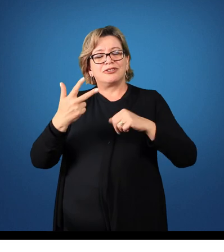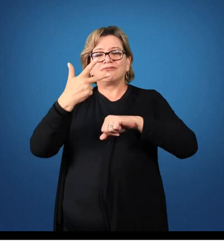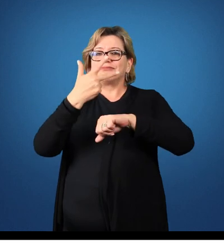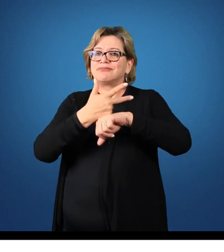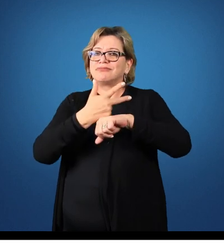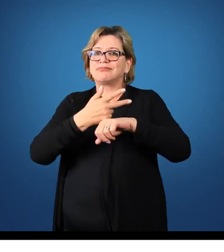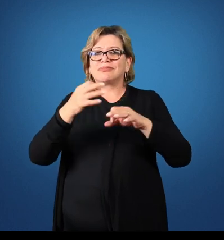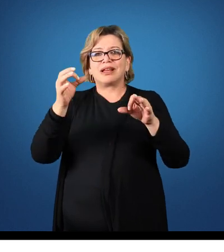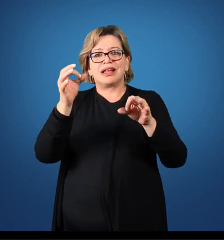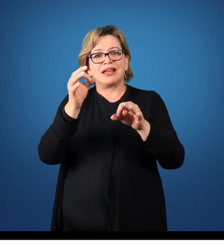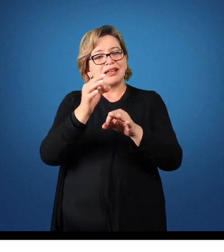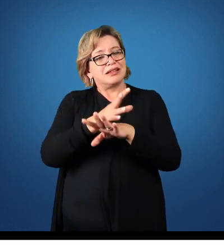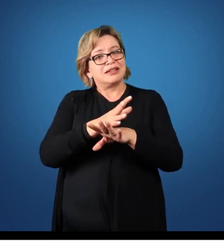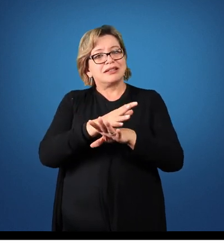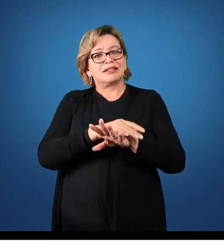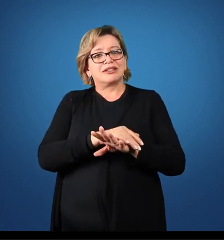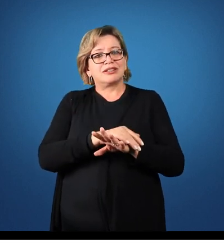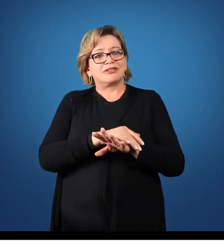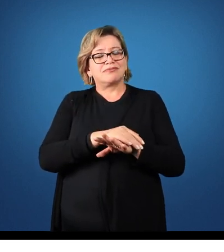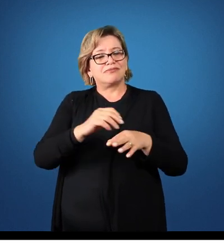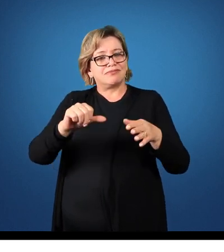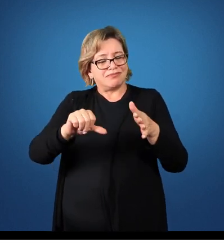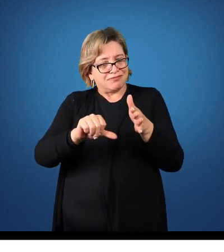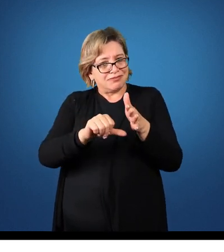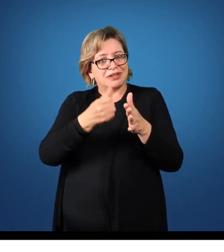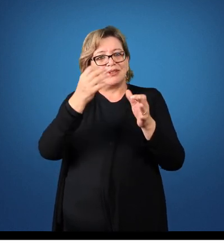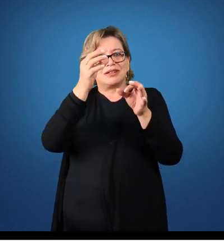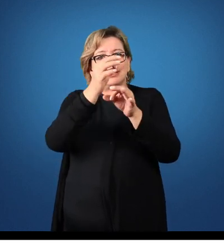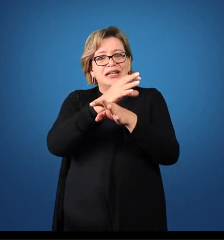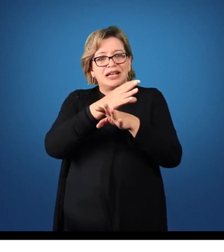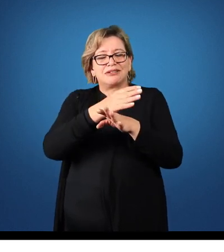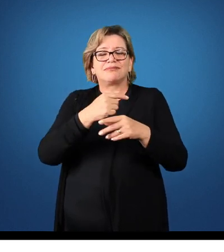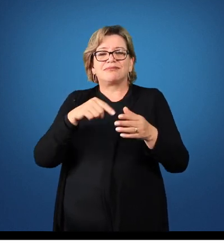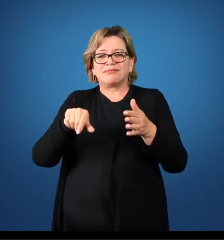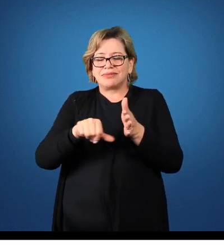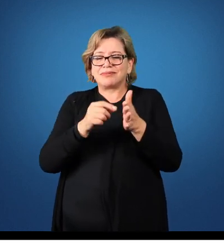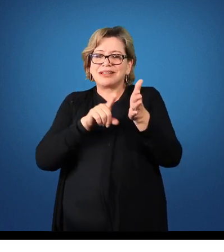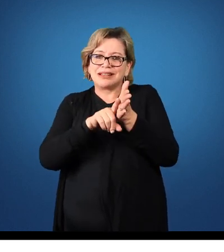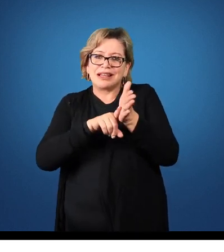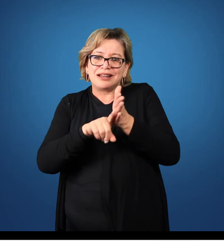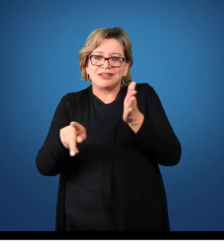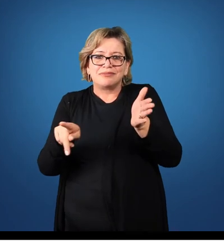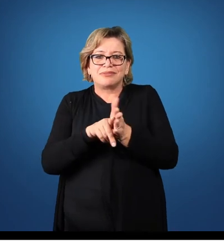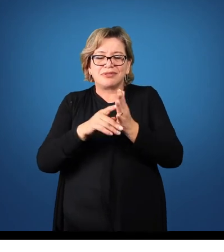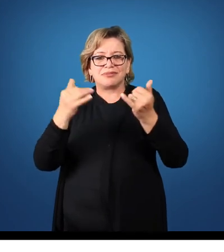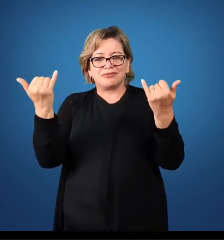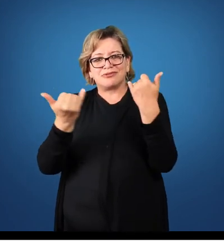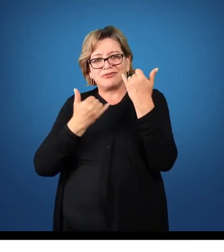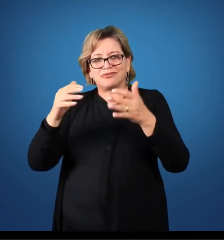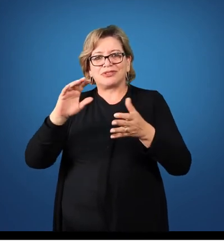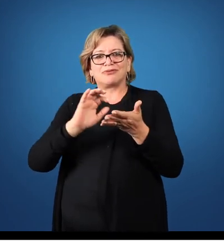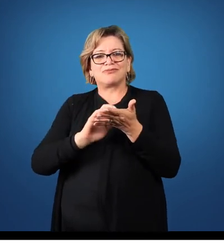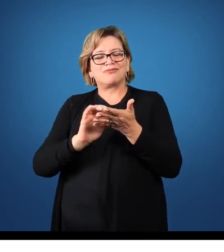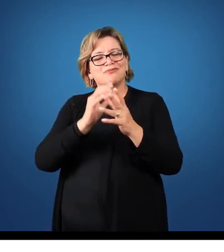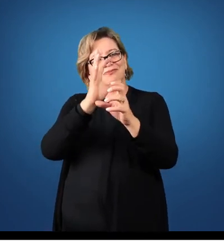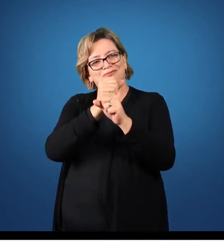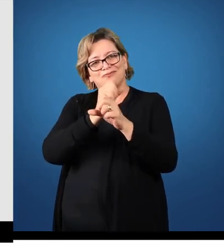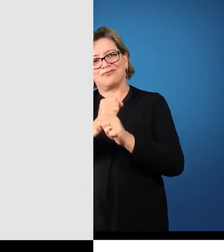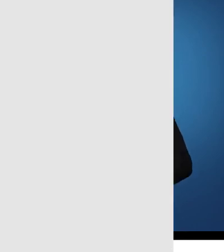assim o nosso primeiro análise das informações contábeis. Música